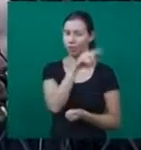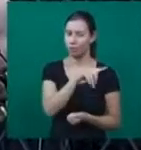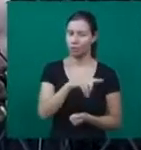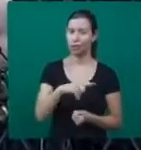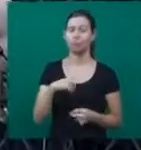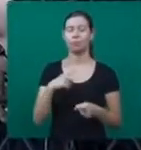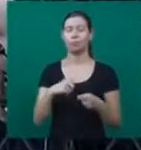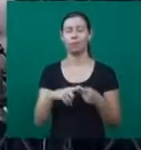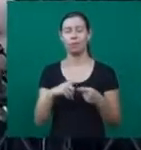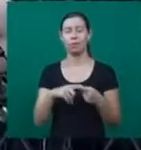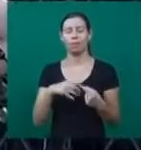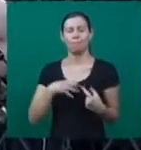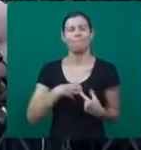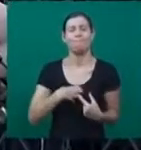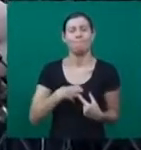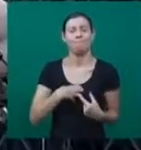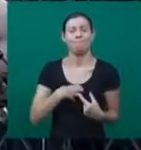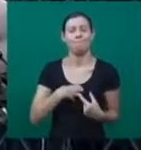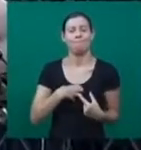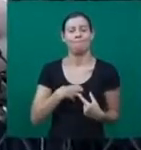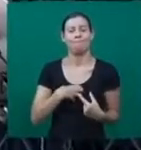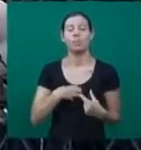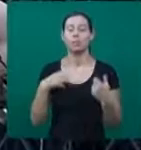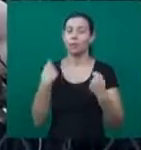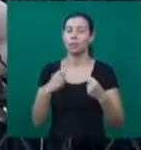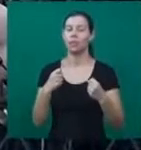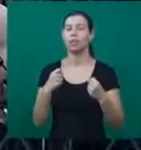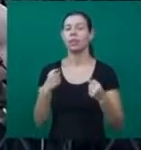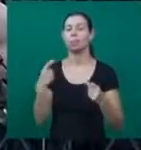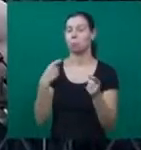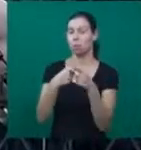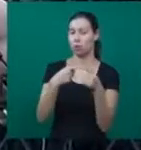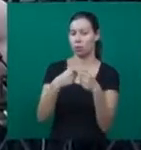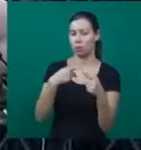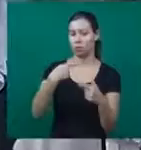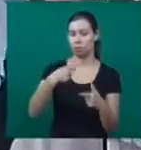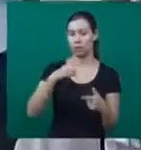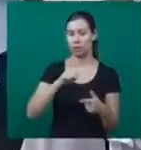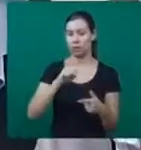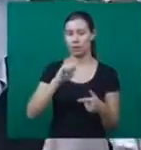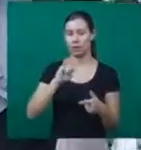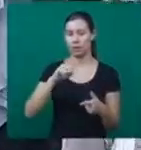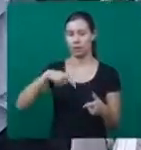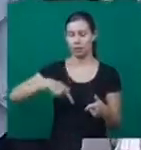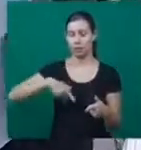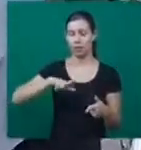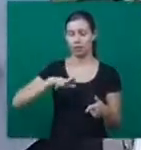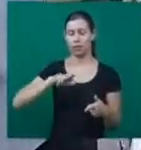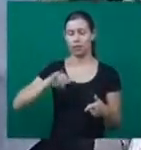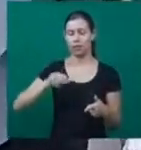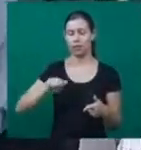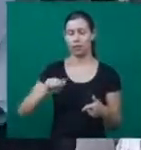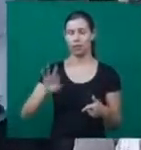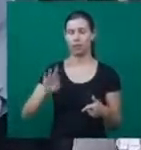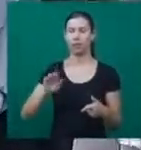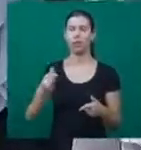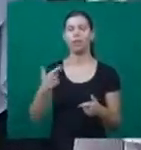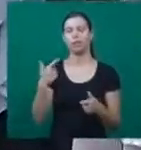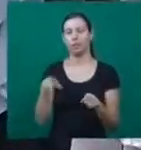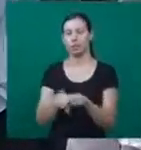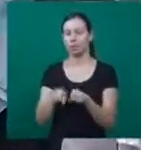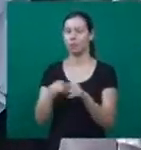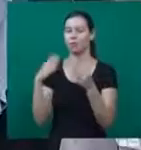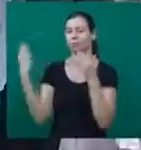perturbadora para mim, ao ponto de eu ter que passar para psiquiatras, psicólogos. Fernandinho e Vaguinho podem parecer